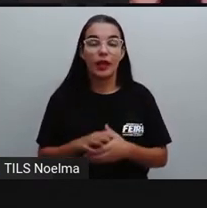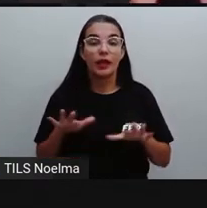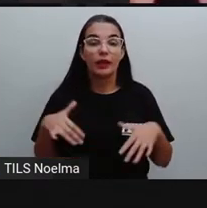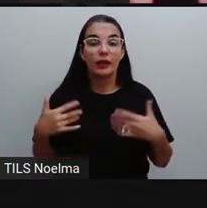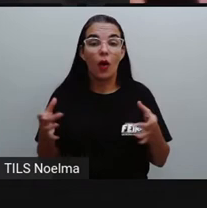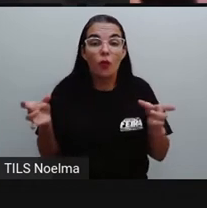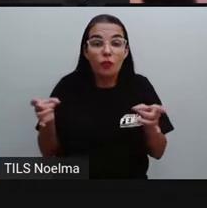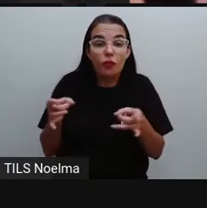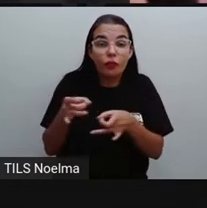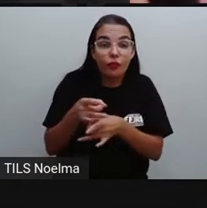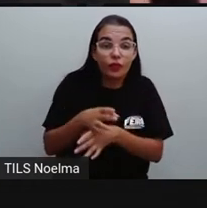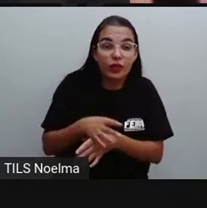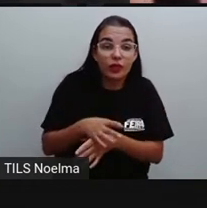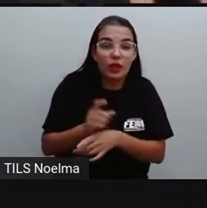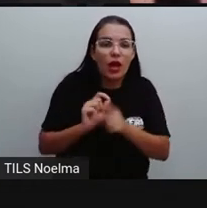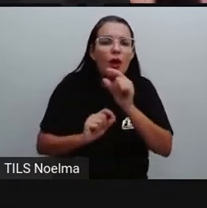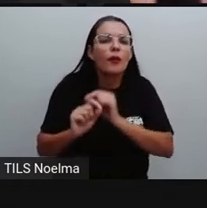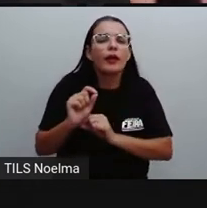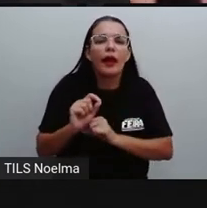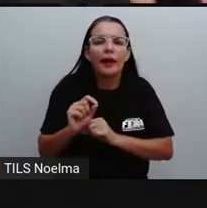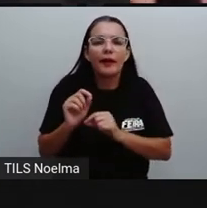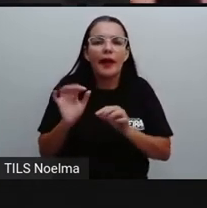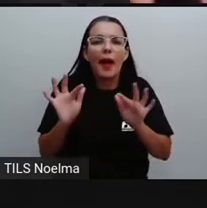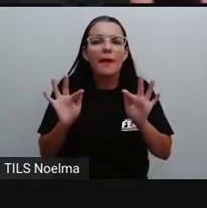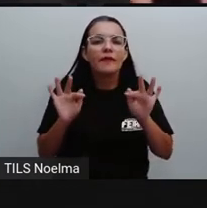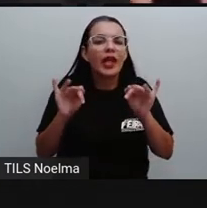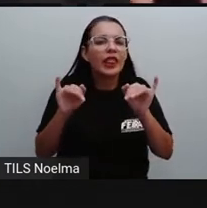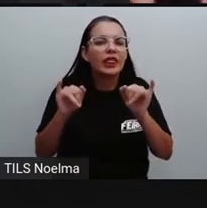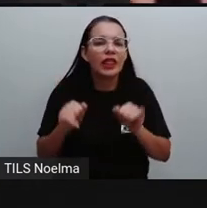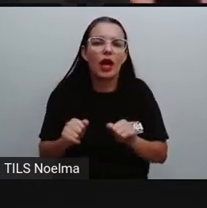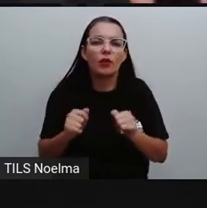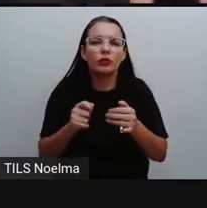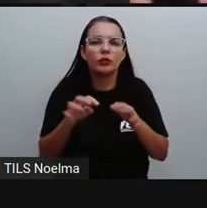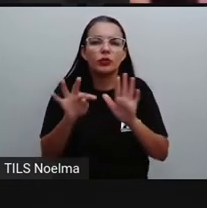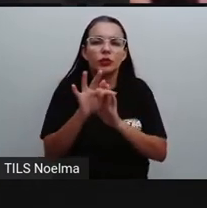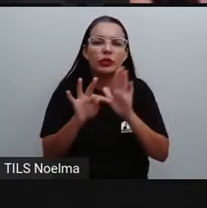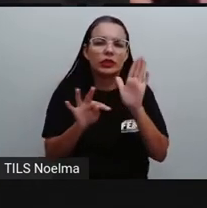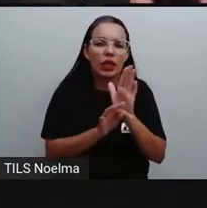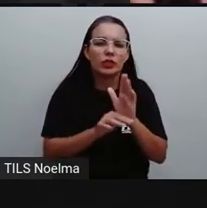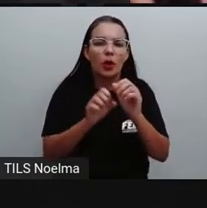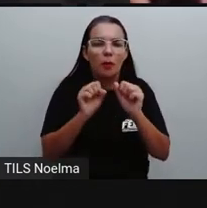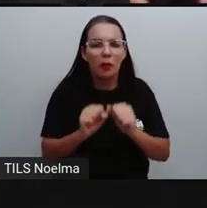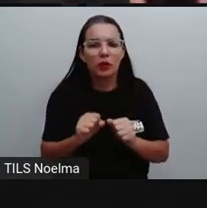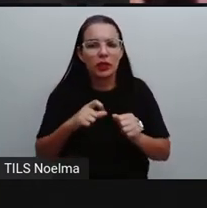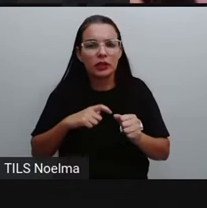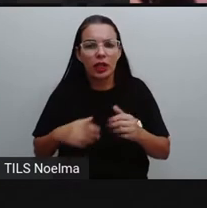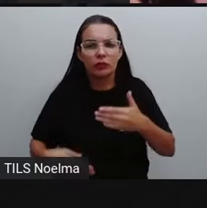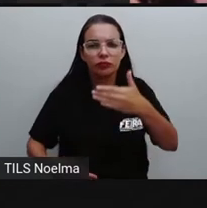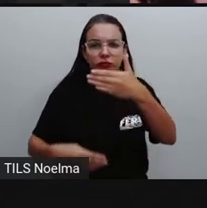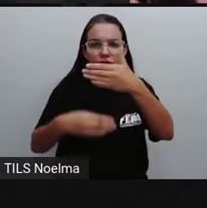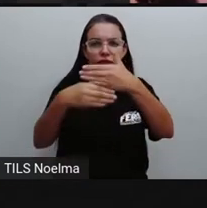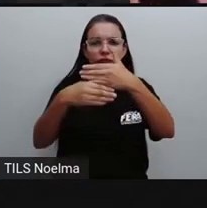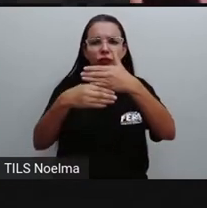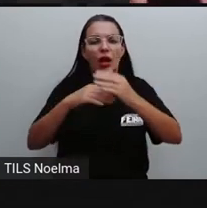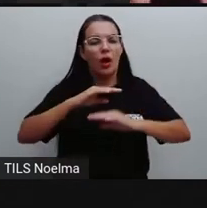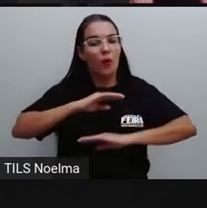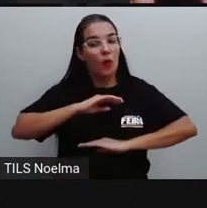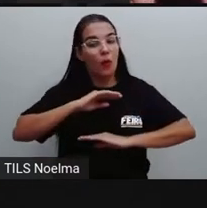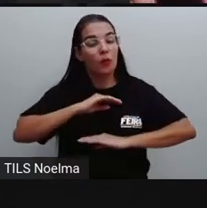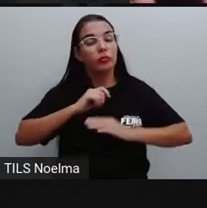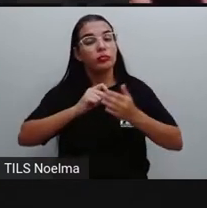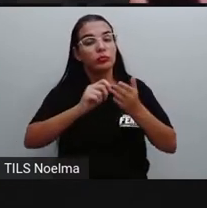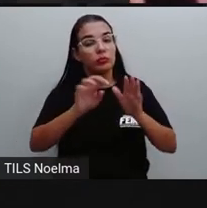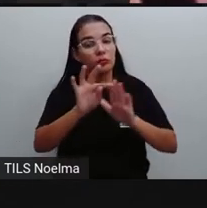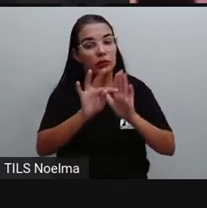O desfecho. O desfecho é a parte final do texto que pode estar acoplada ao corpo do